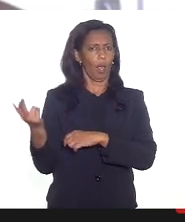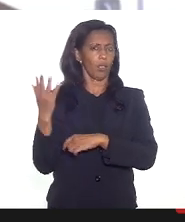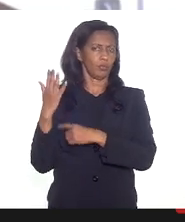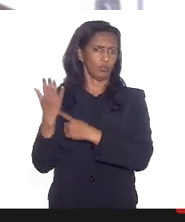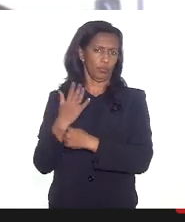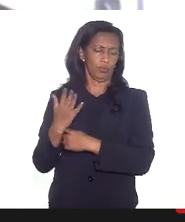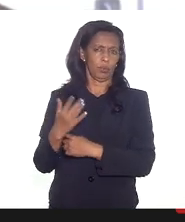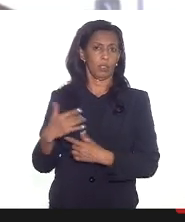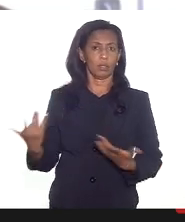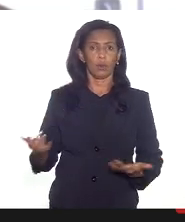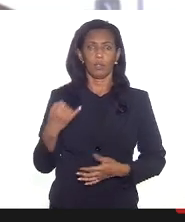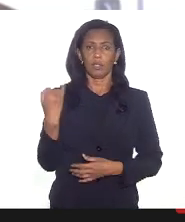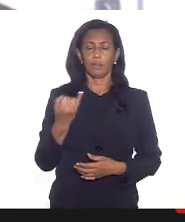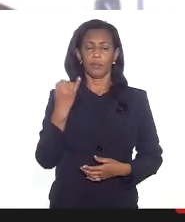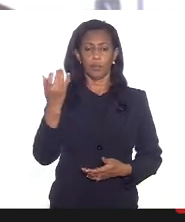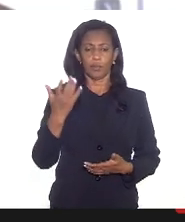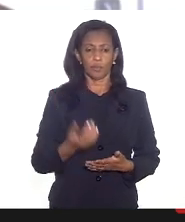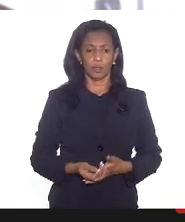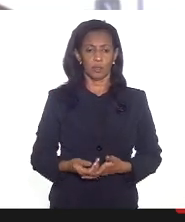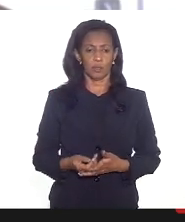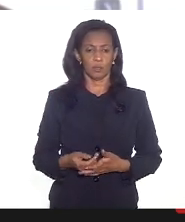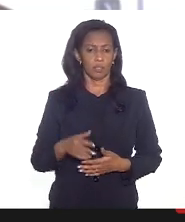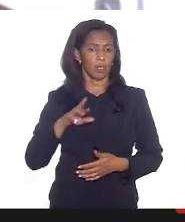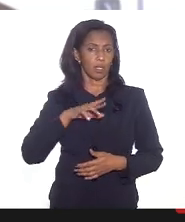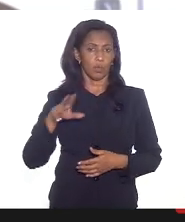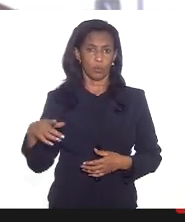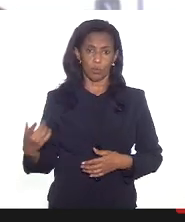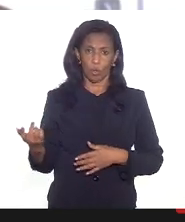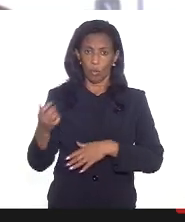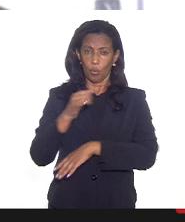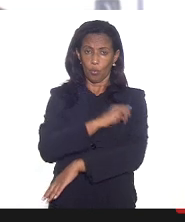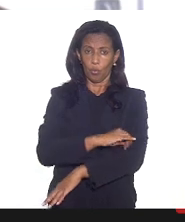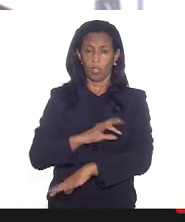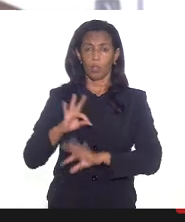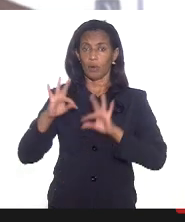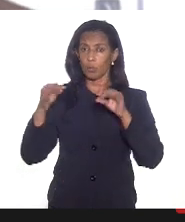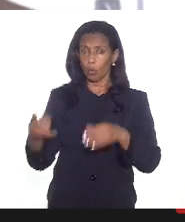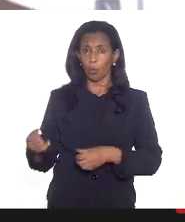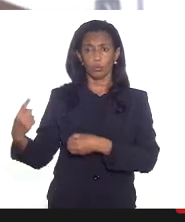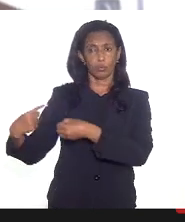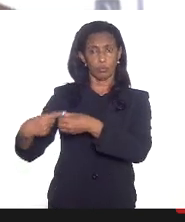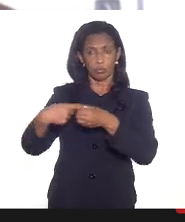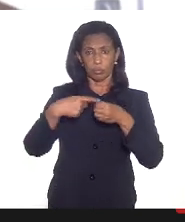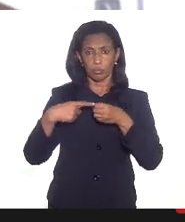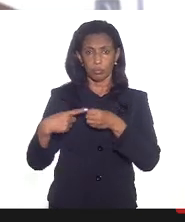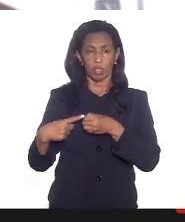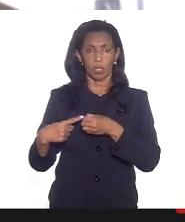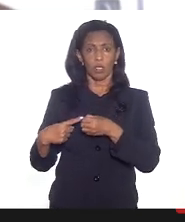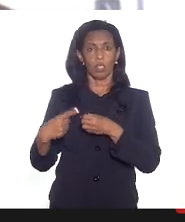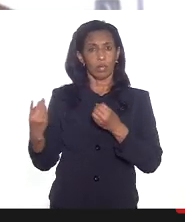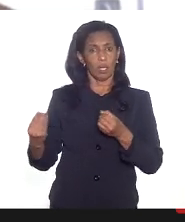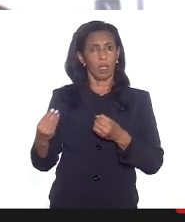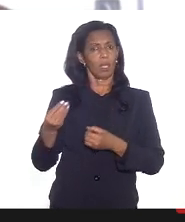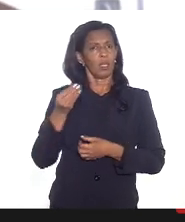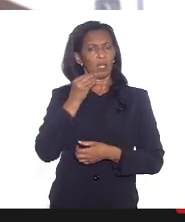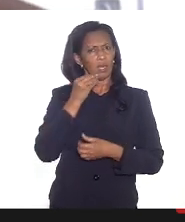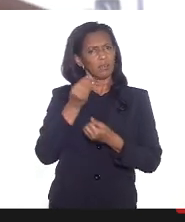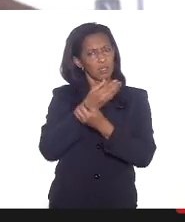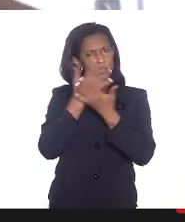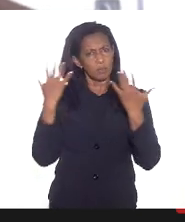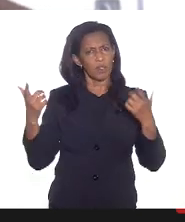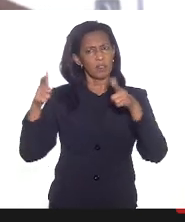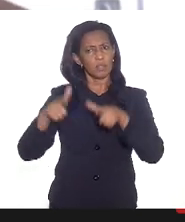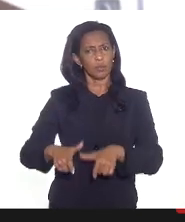então é importante que quanto é não só o município do Rio mas que todos os municípios tragam essa transparência no local